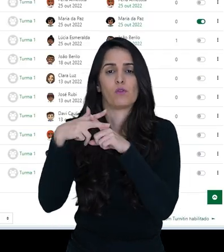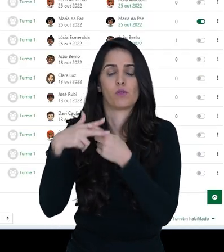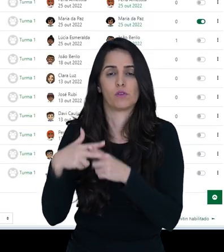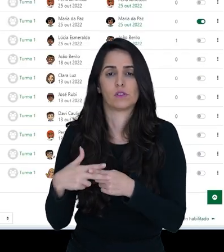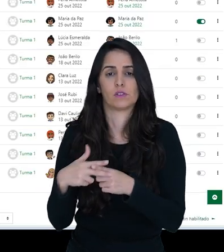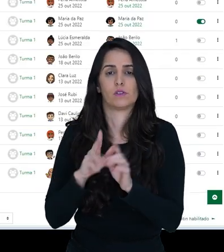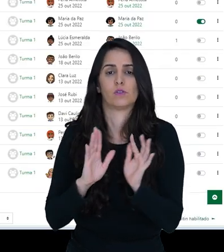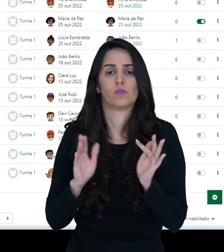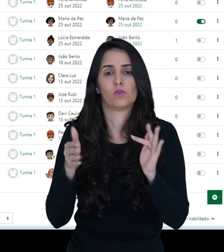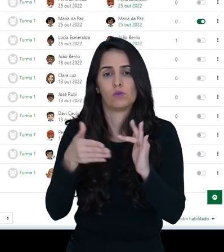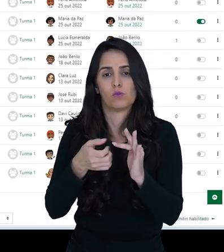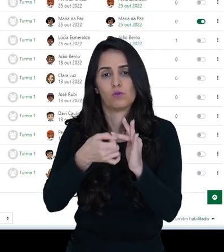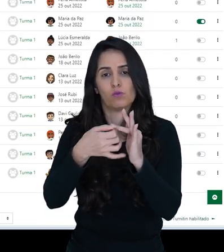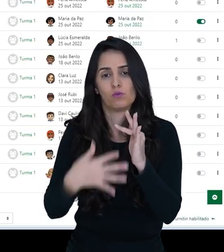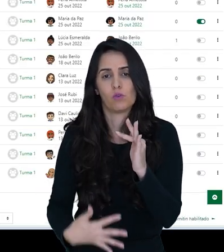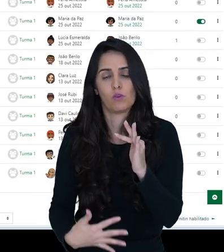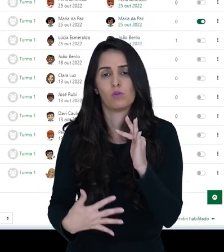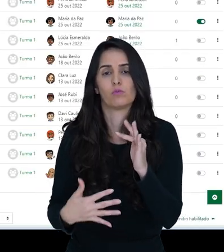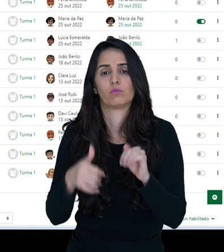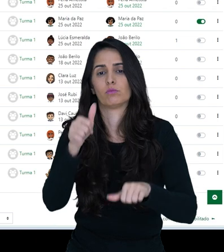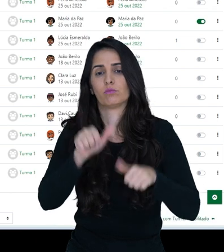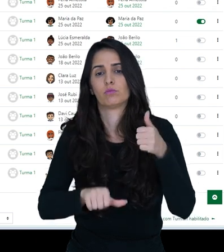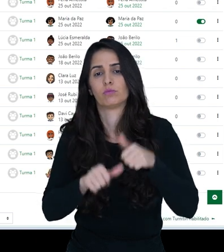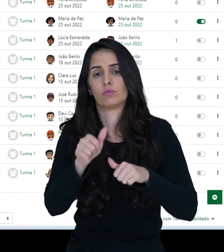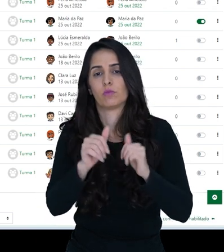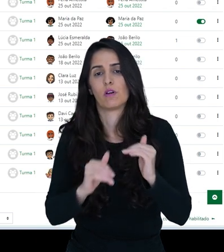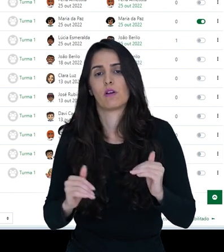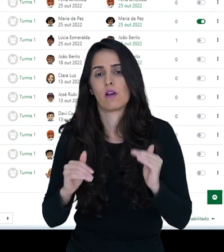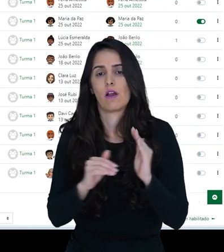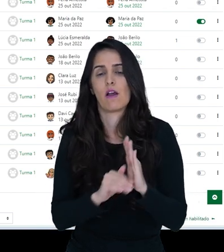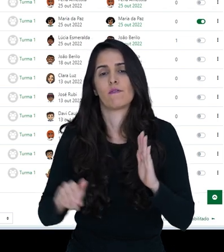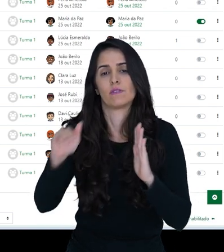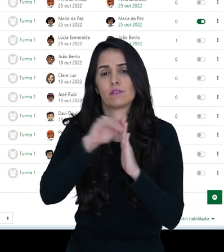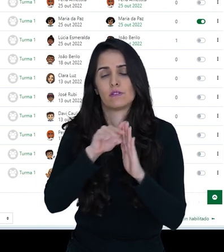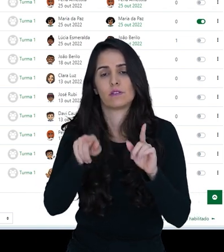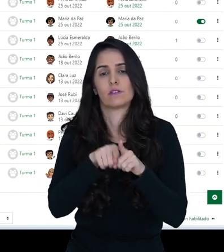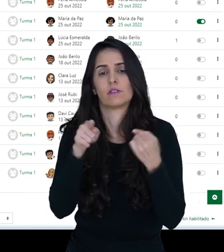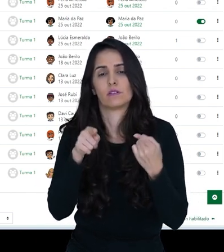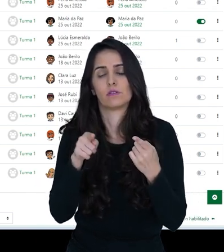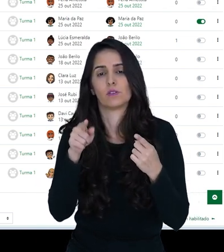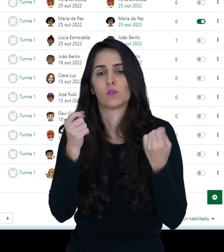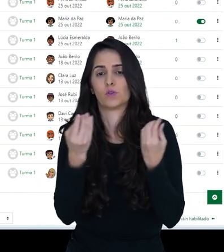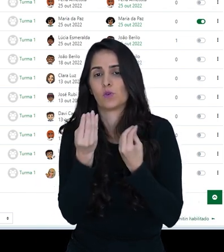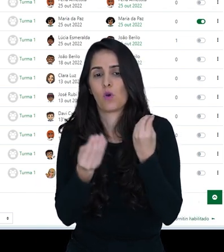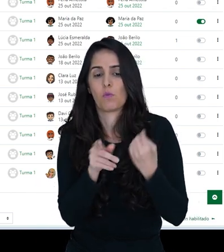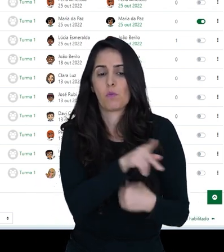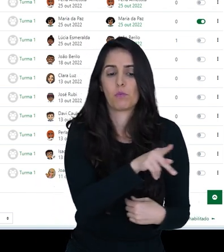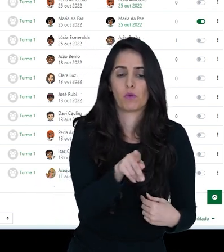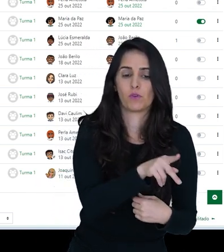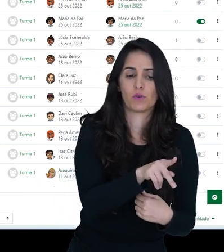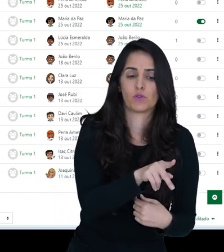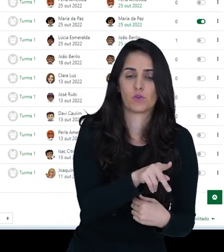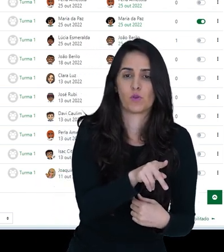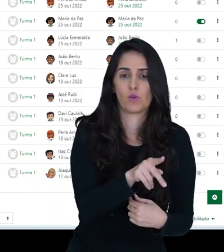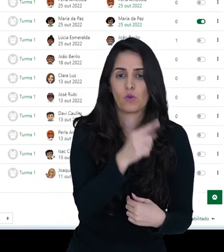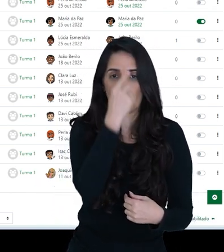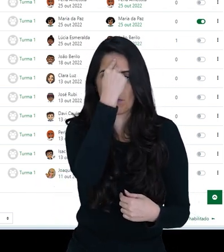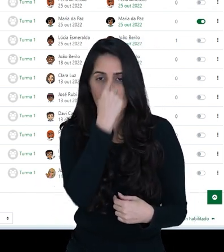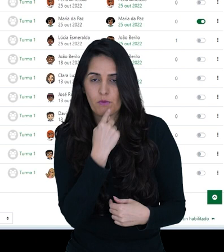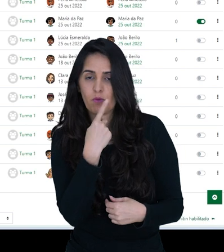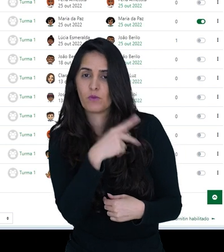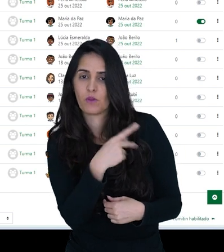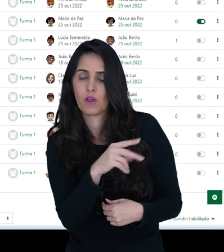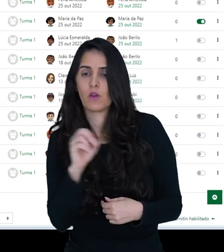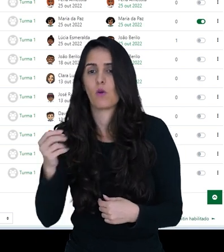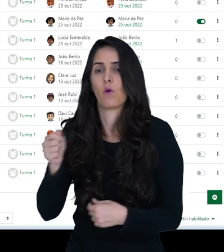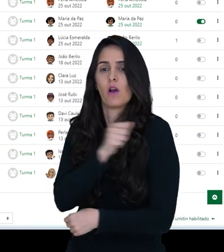foram as configurações do fórum com avaliação avançada e também a visualização tanto pelo professor